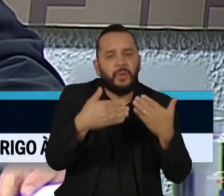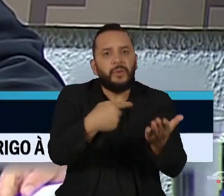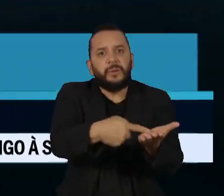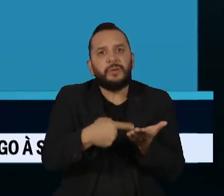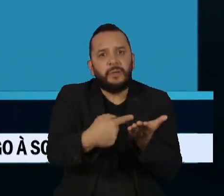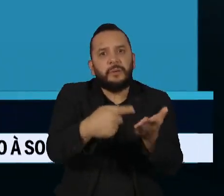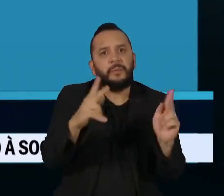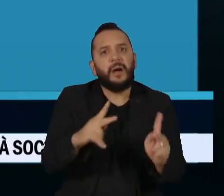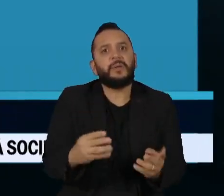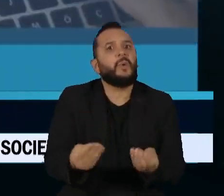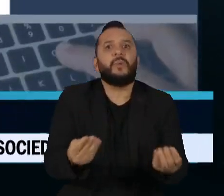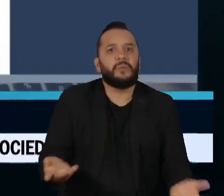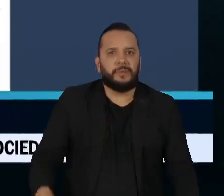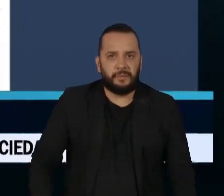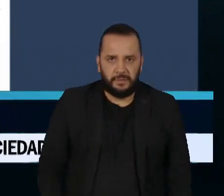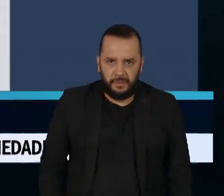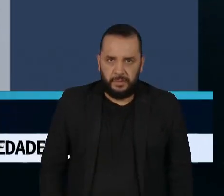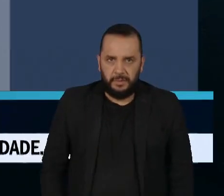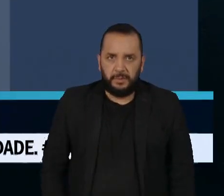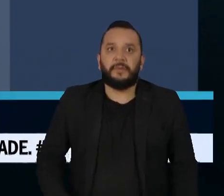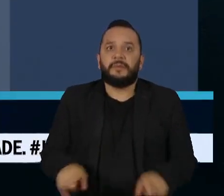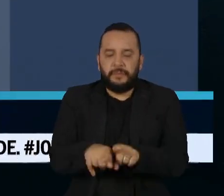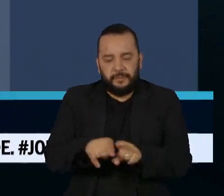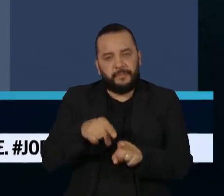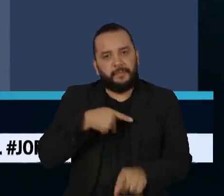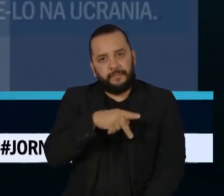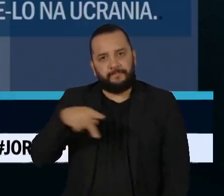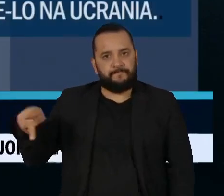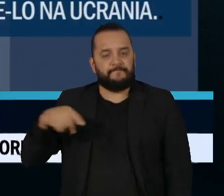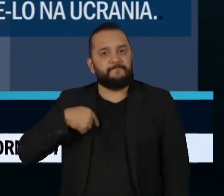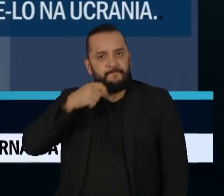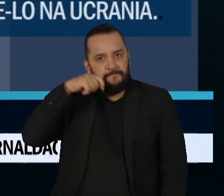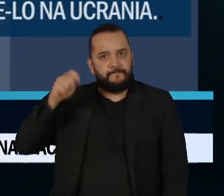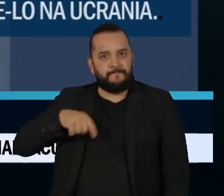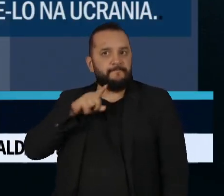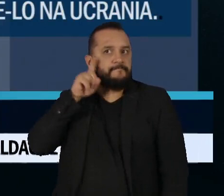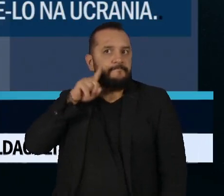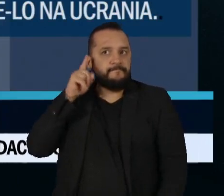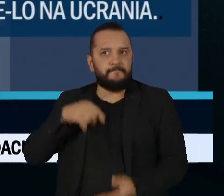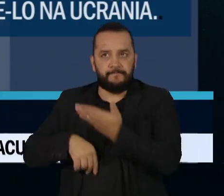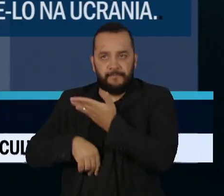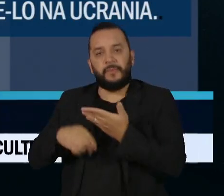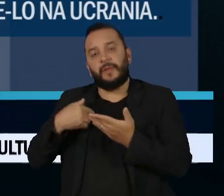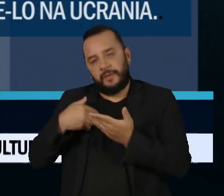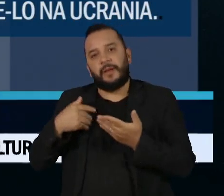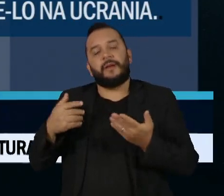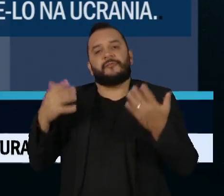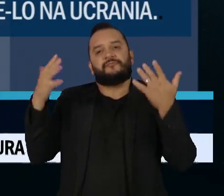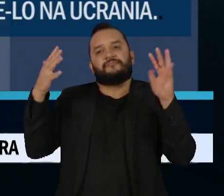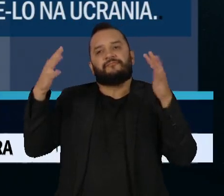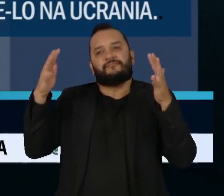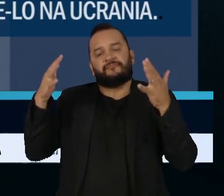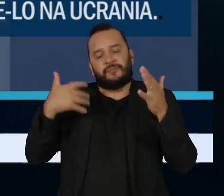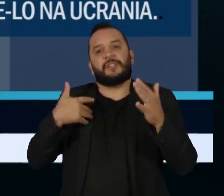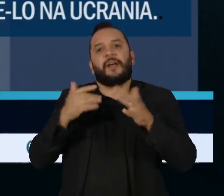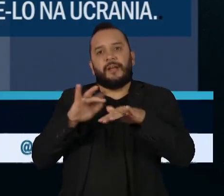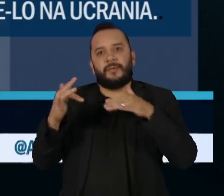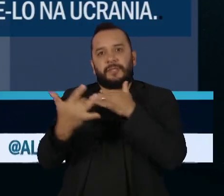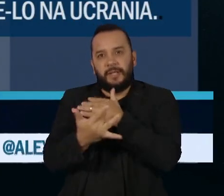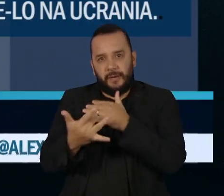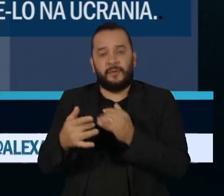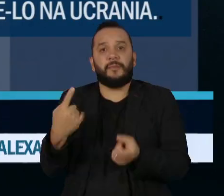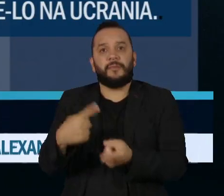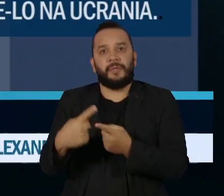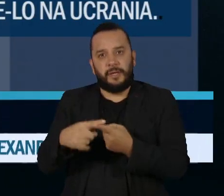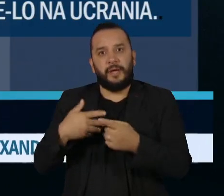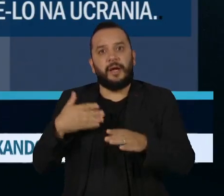Mais cedo, o presidente da Ucrânia, Volodymyr Zelensky, celebrou nas redes sociais a visita do assessor especial do